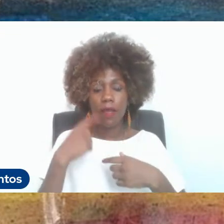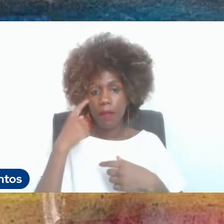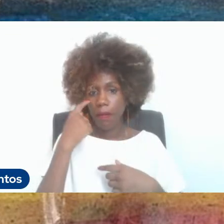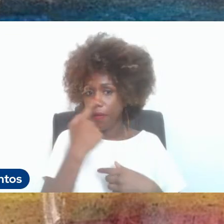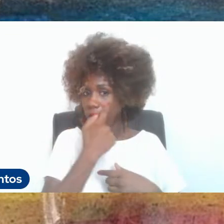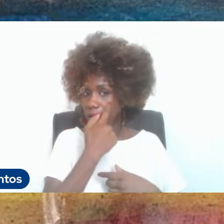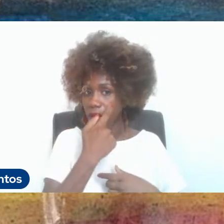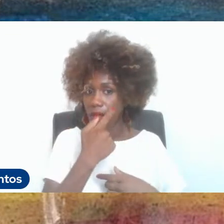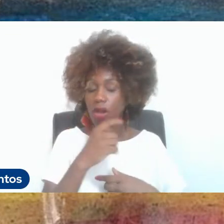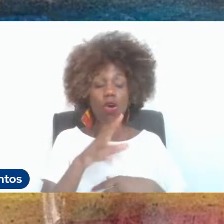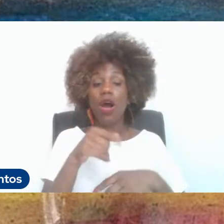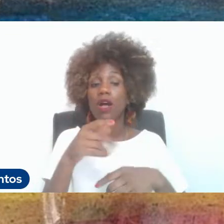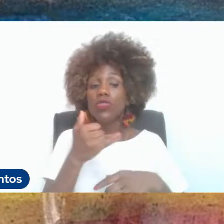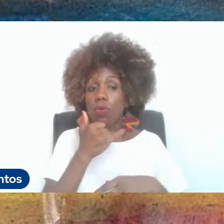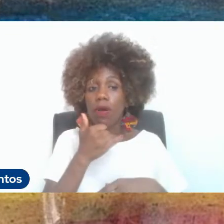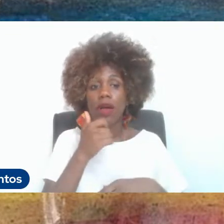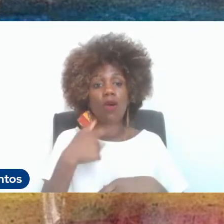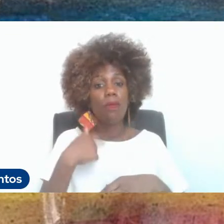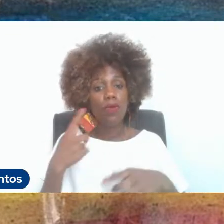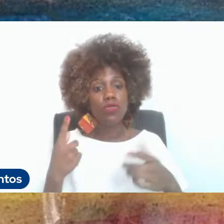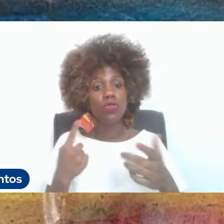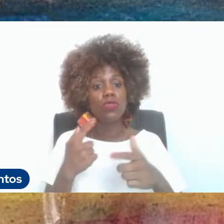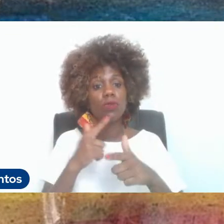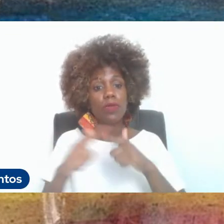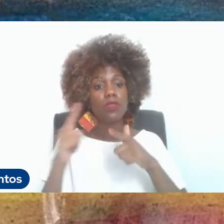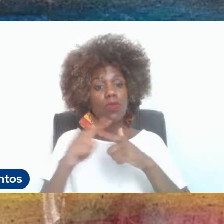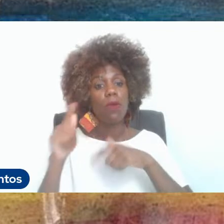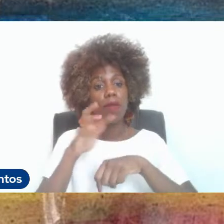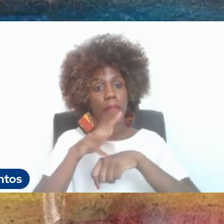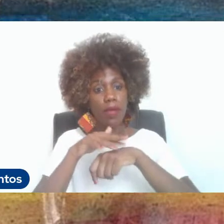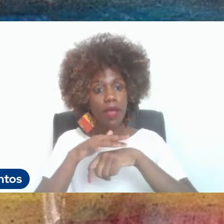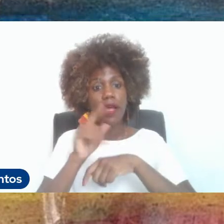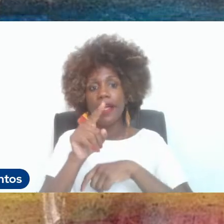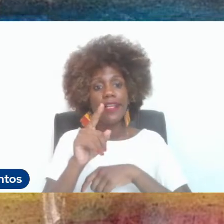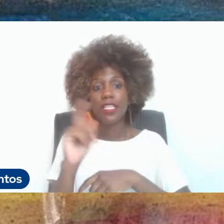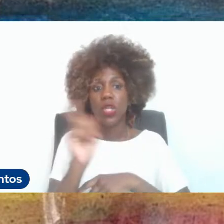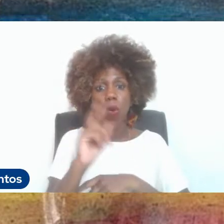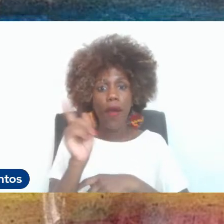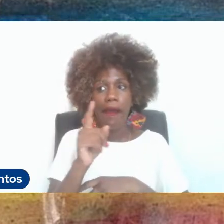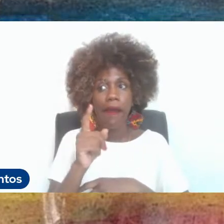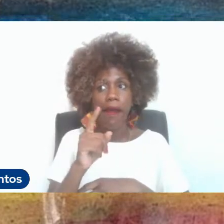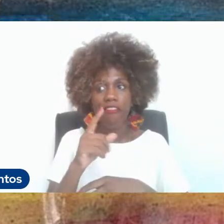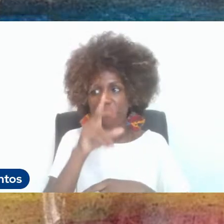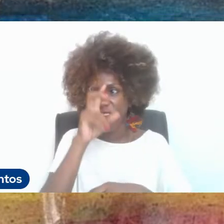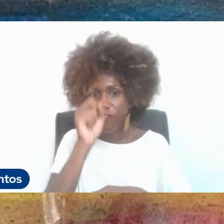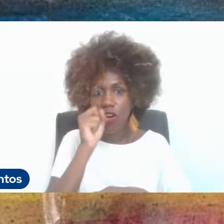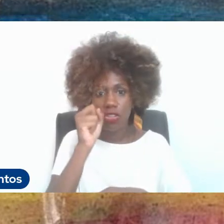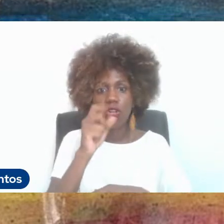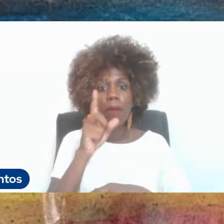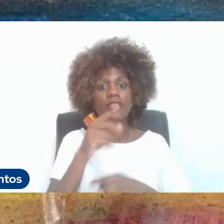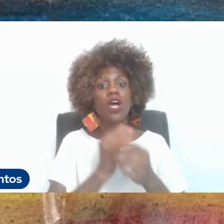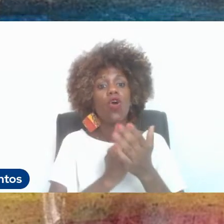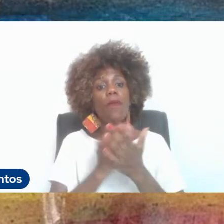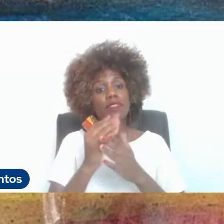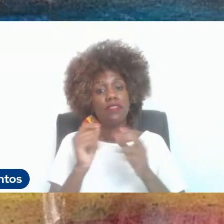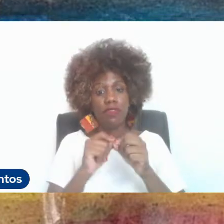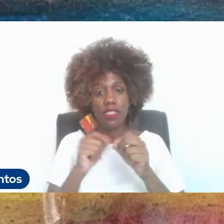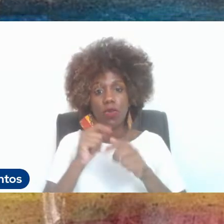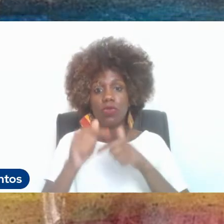As minhas lesões não são tão fortes assim, que são impeditivas, mas eu já comecei a fazer um trabalho